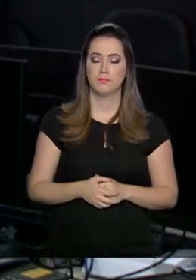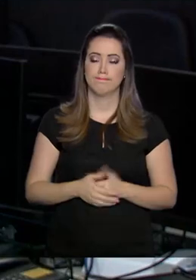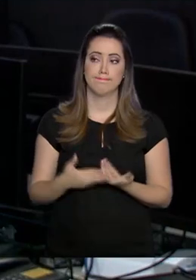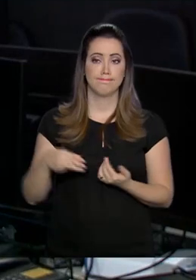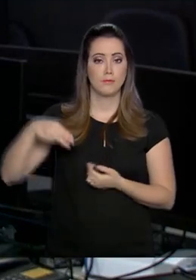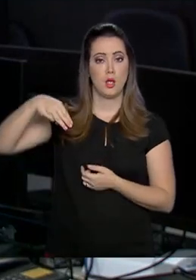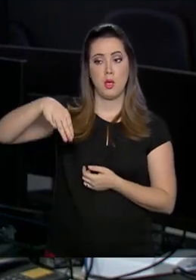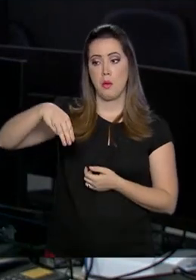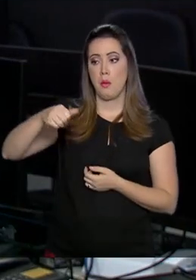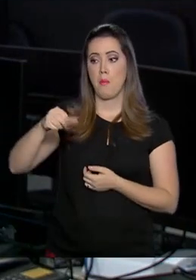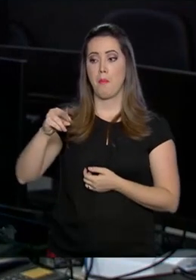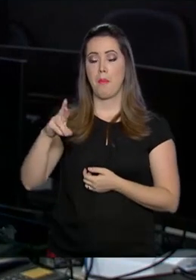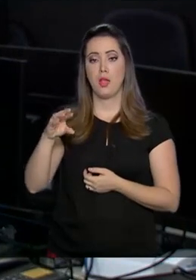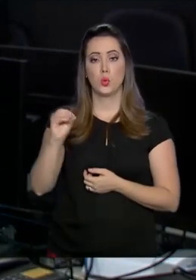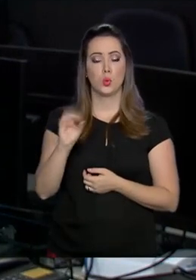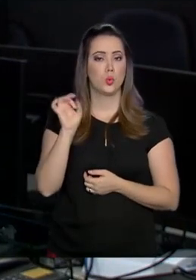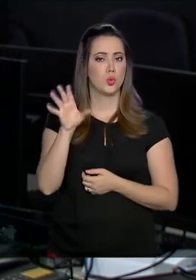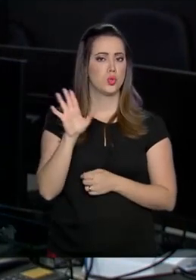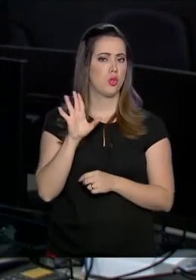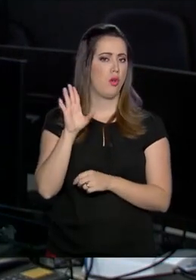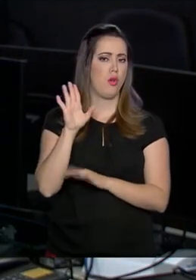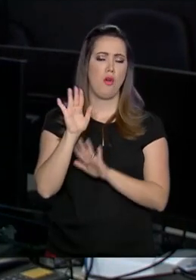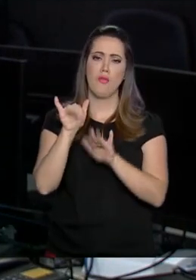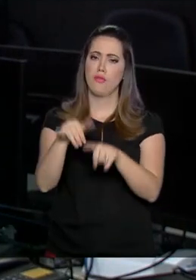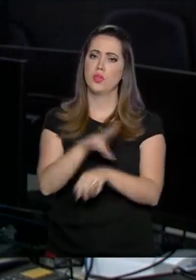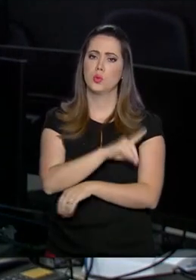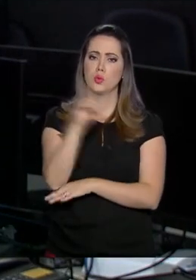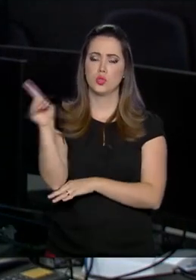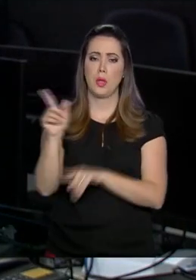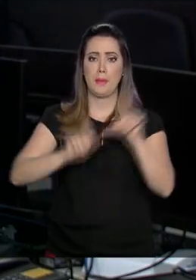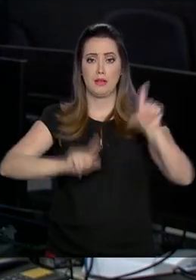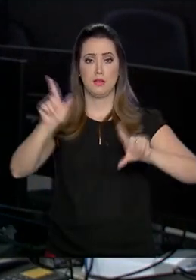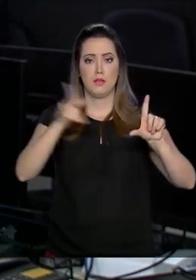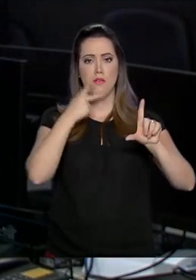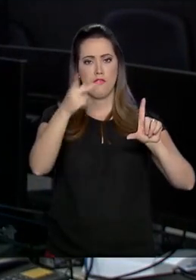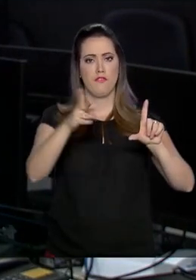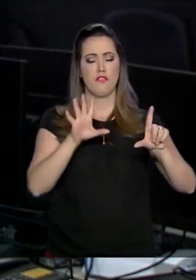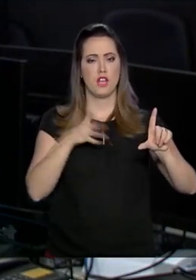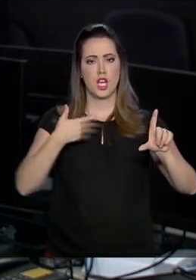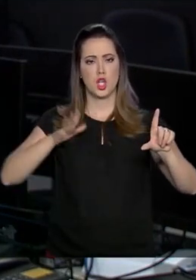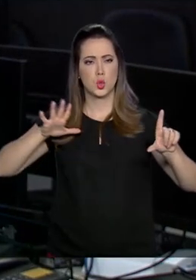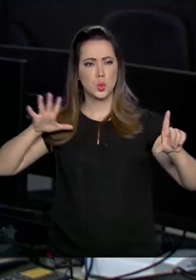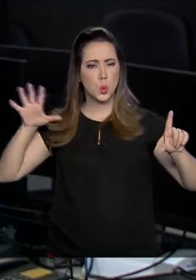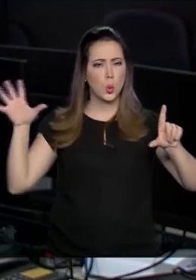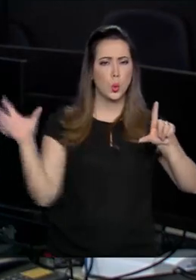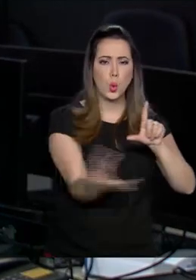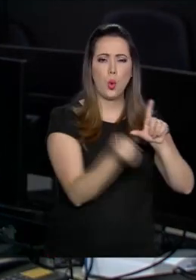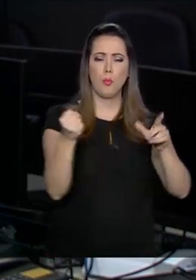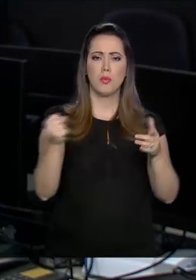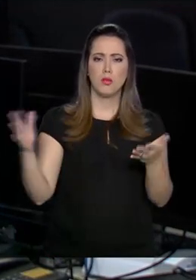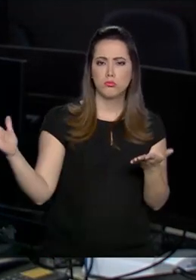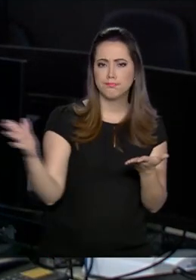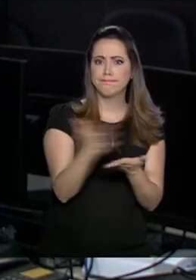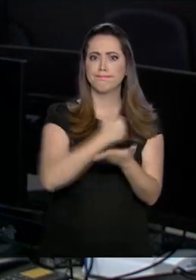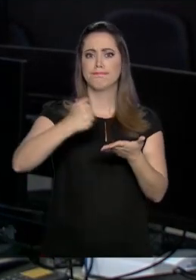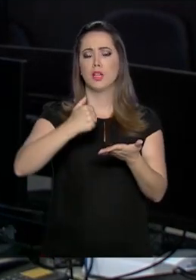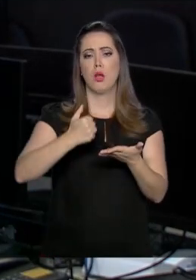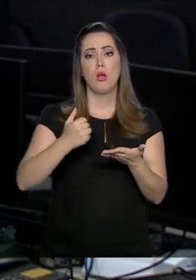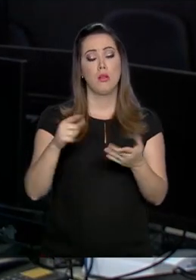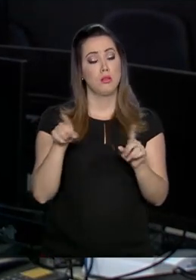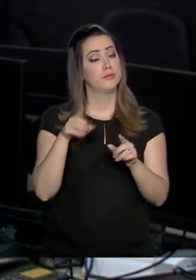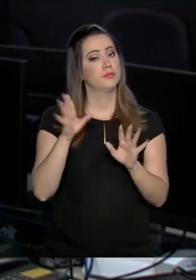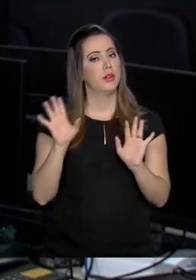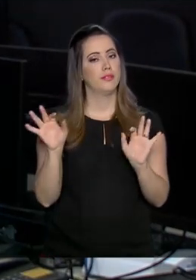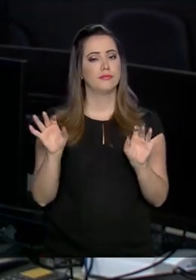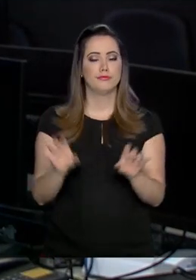só reapareceu no final do dia, para dizer pela TV que um golpe instigado pelos Estados Unidos tinha falhado. Hoje pela